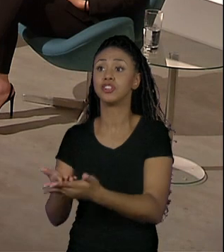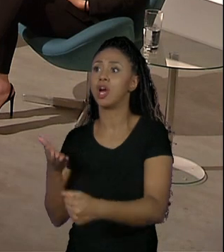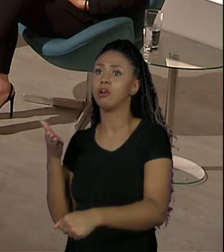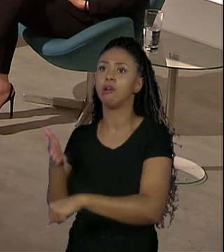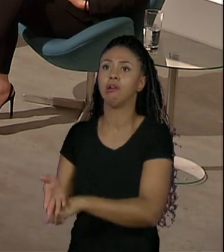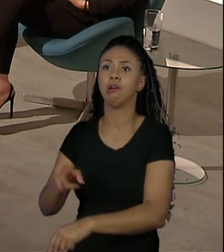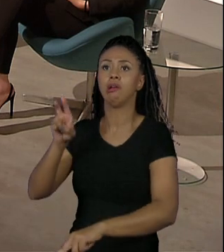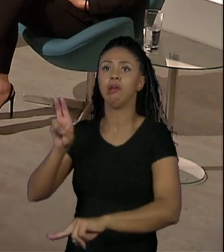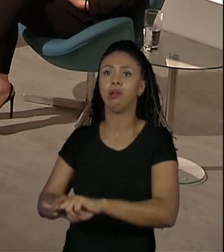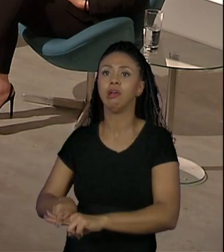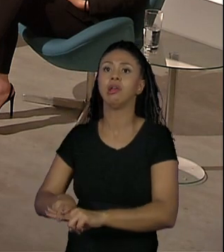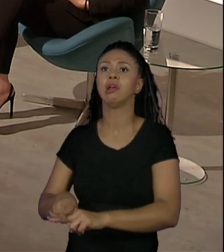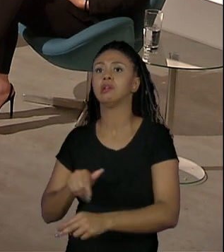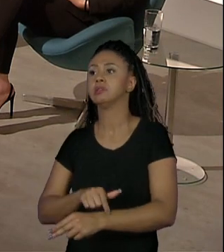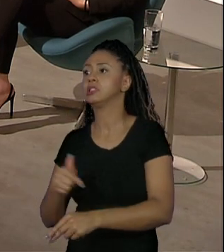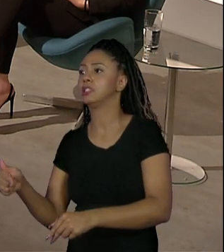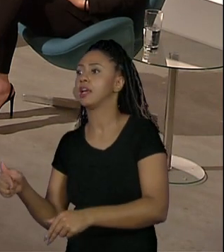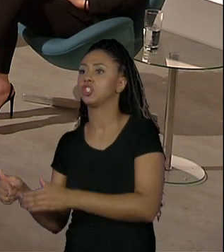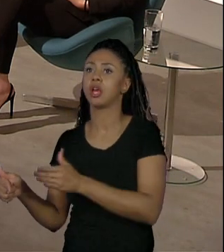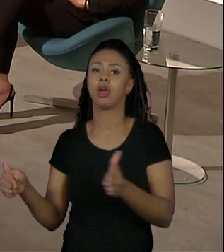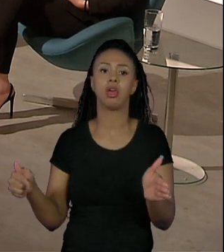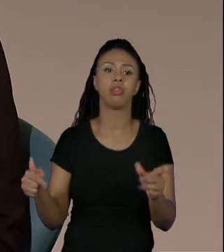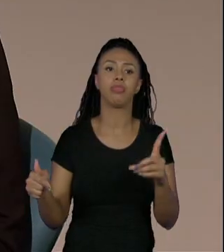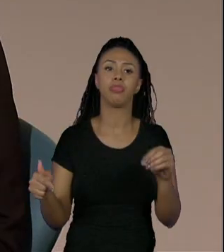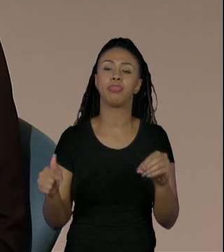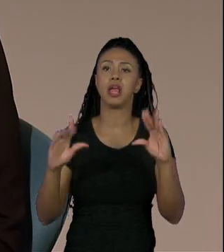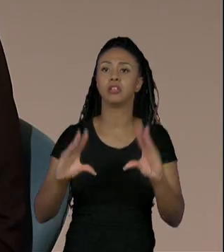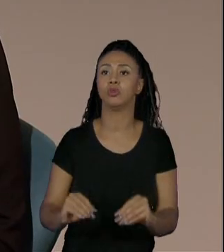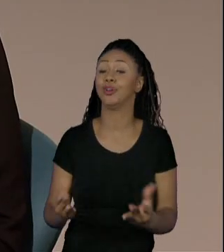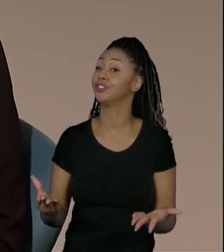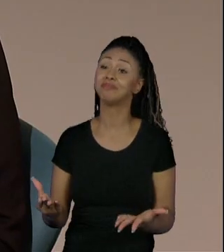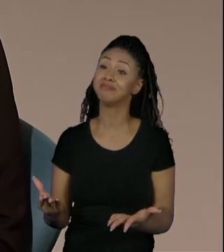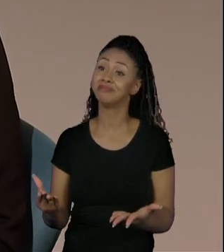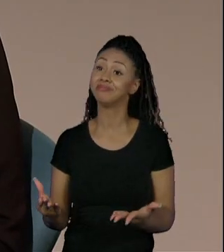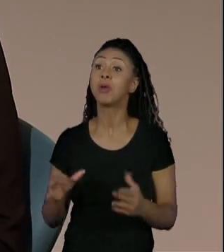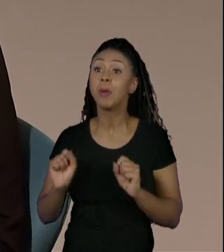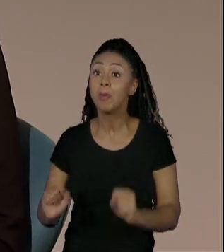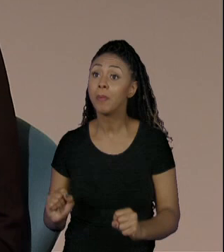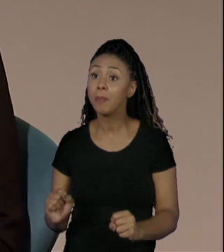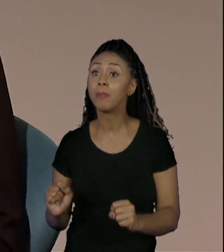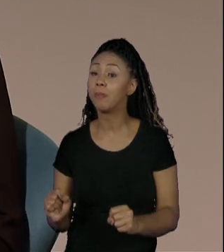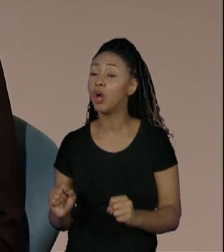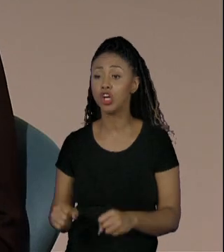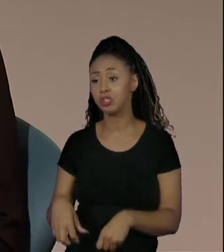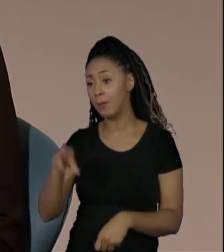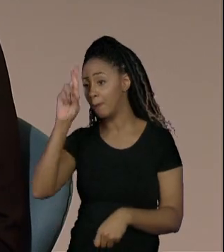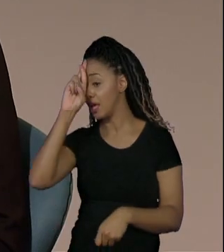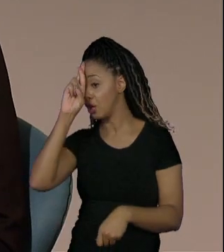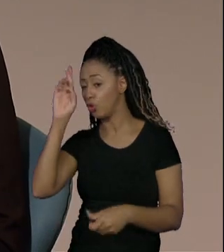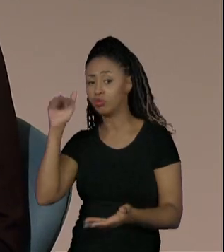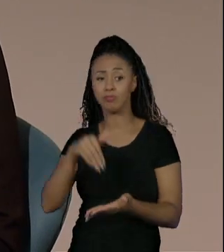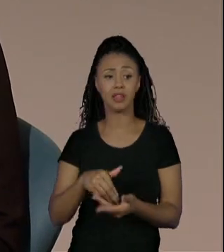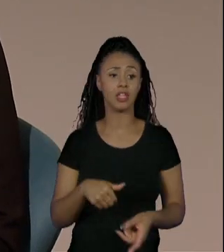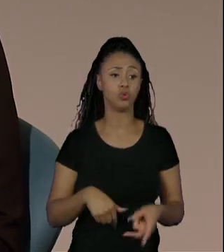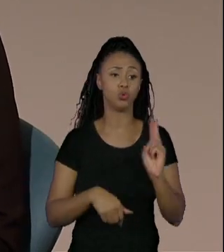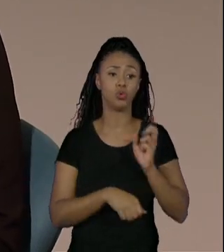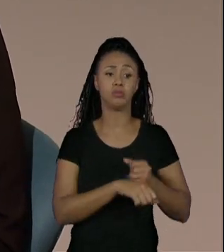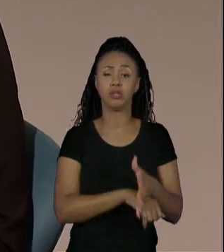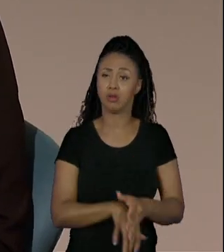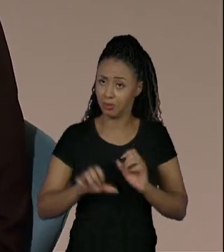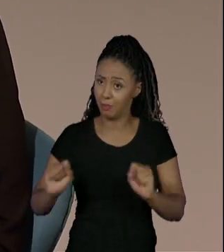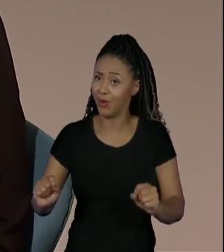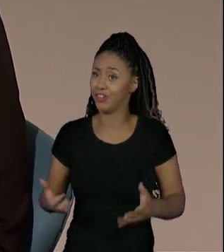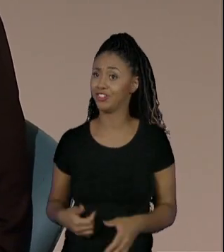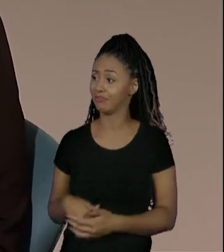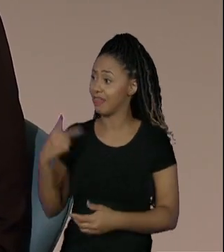sei lá, das sete às dez e meia da noite. Não, ele pode estar na sala de aula dele da meia-noite às duas da manhã. Por que não? Ele